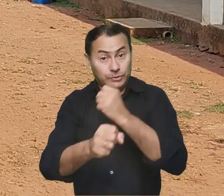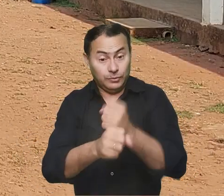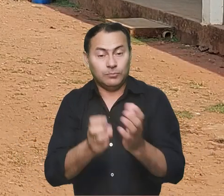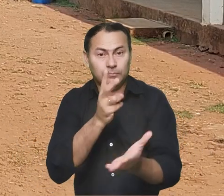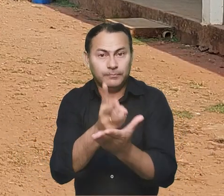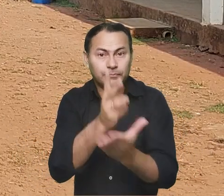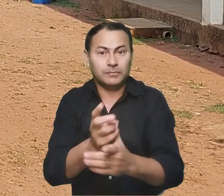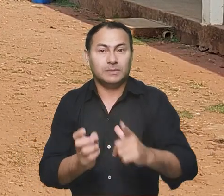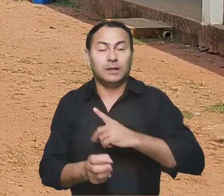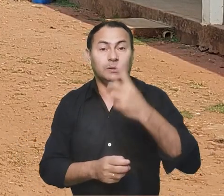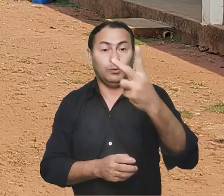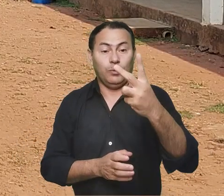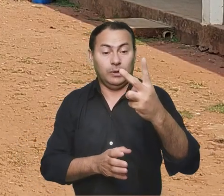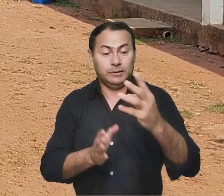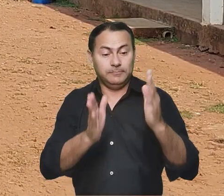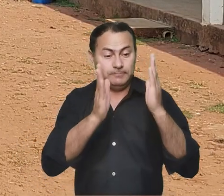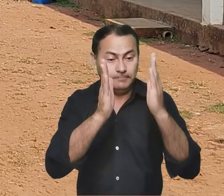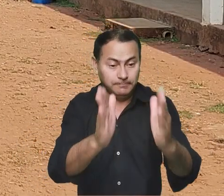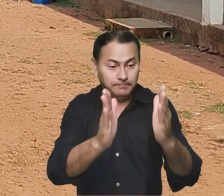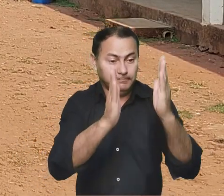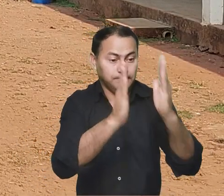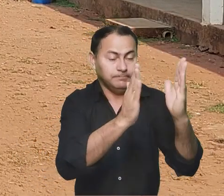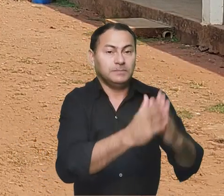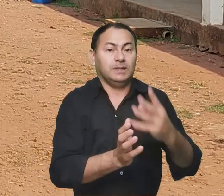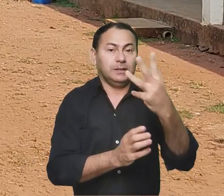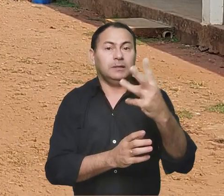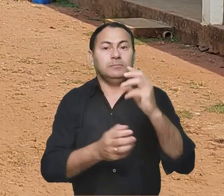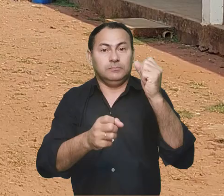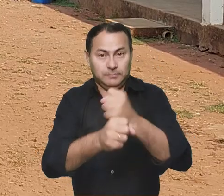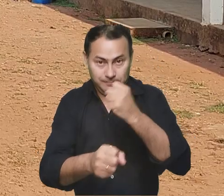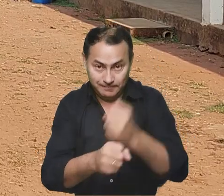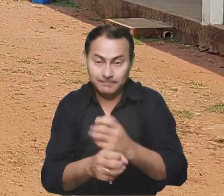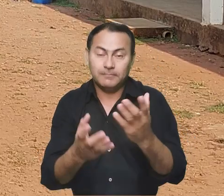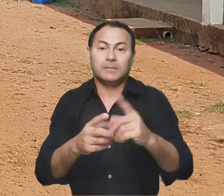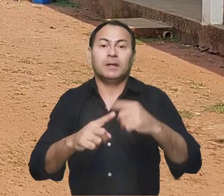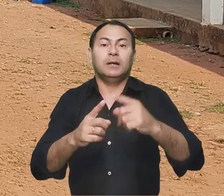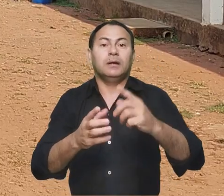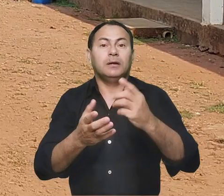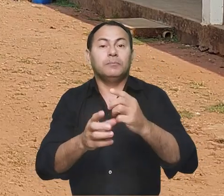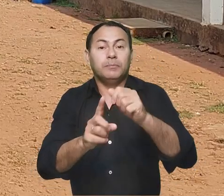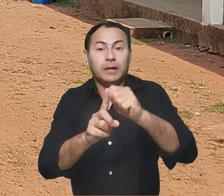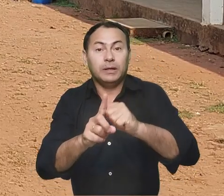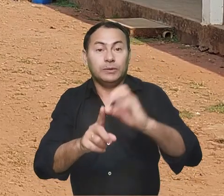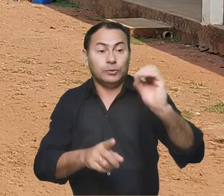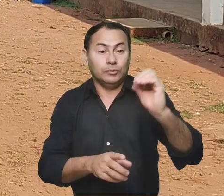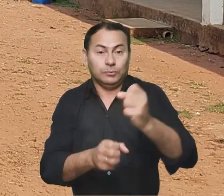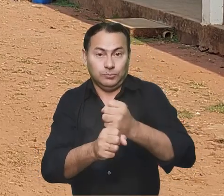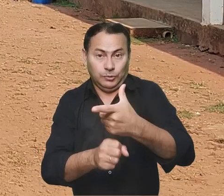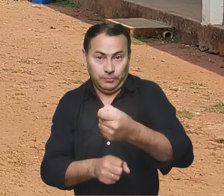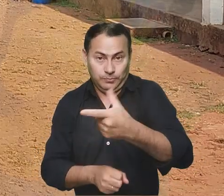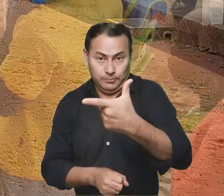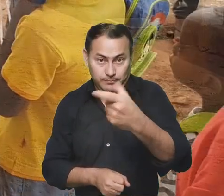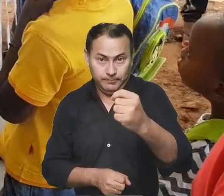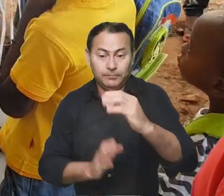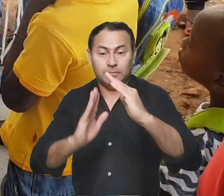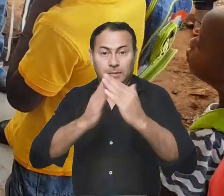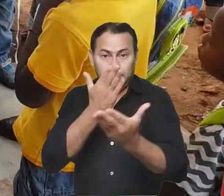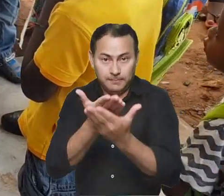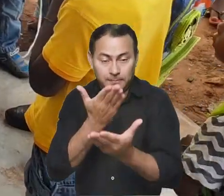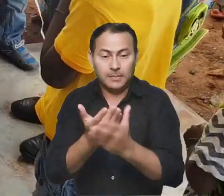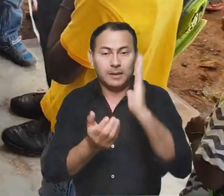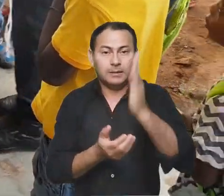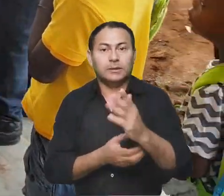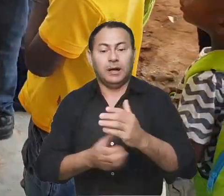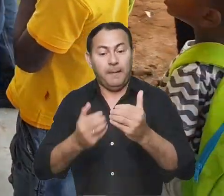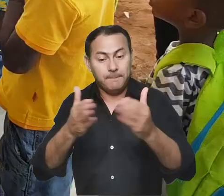continua. Já temos dois blocos de três que são previstos construídos. Mas desde outubro de 2020, a